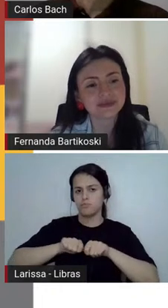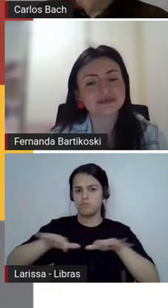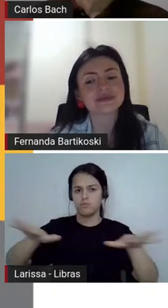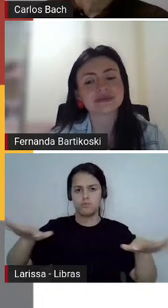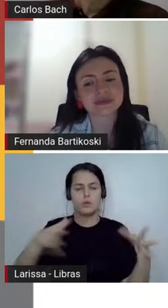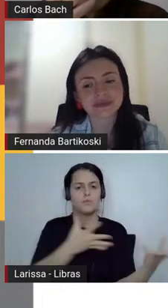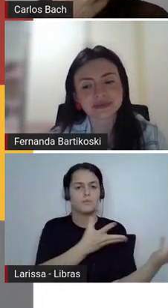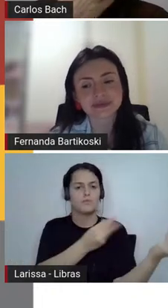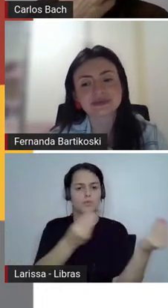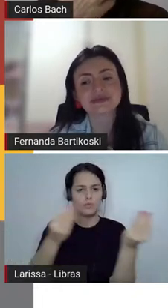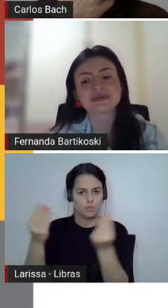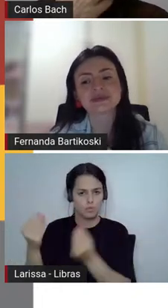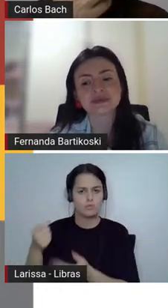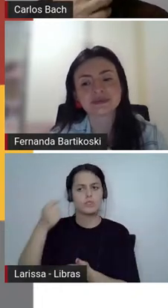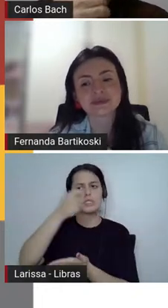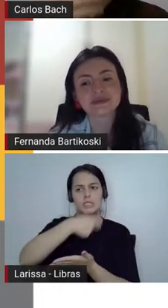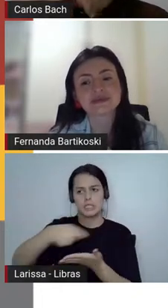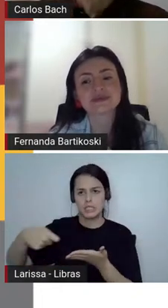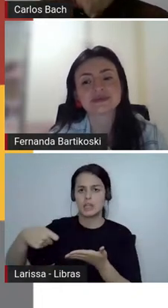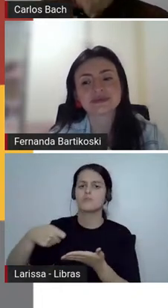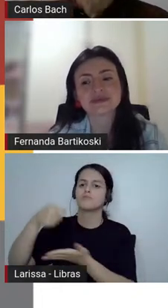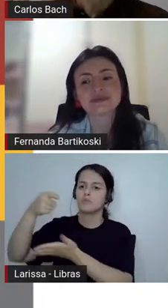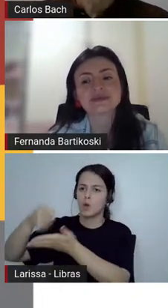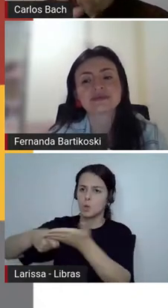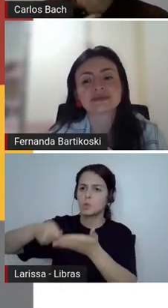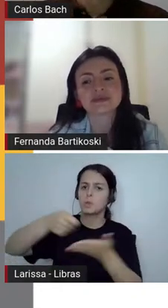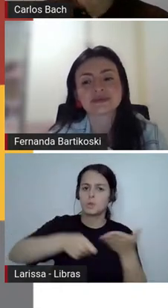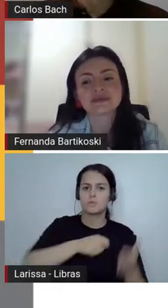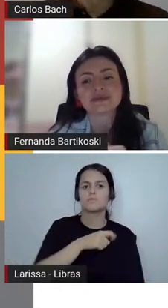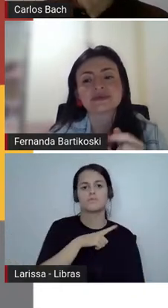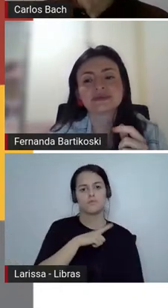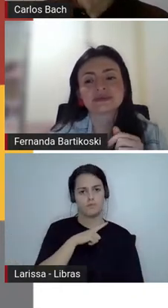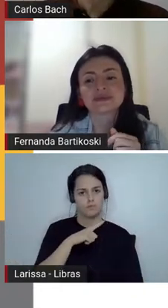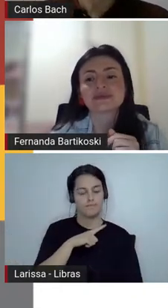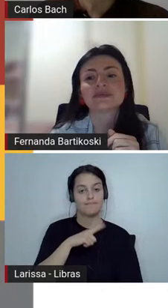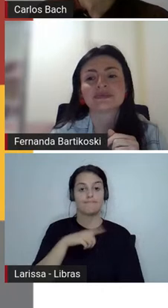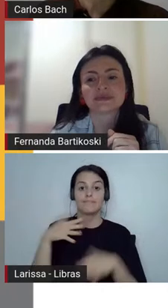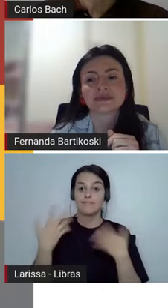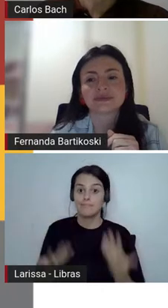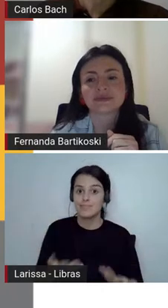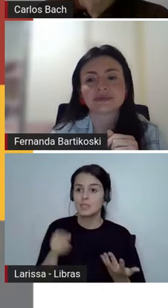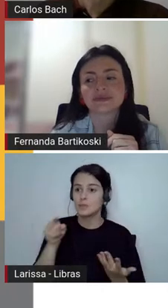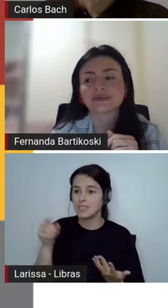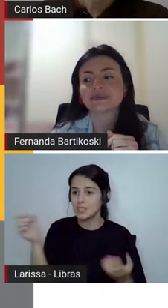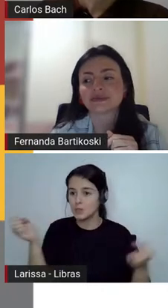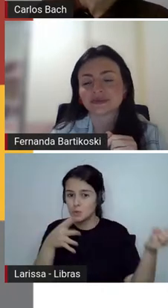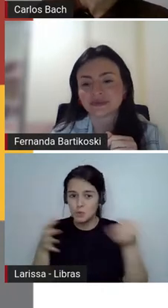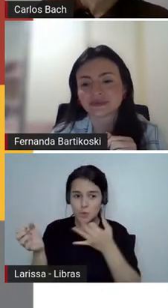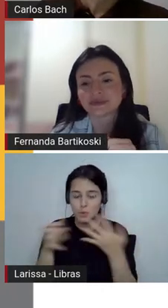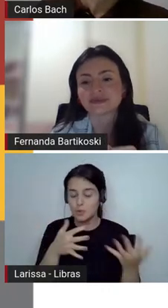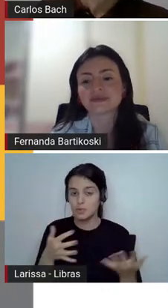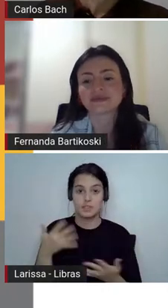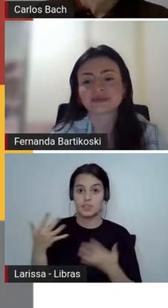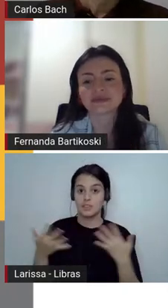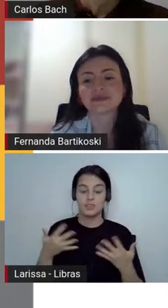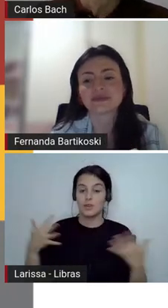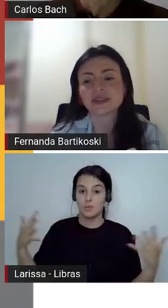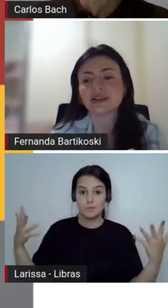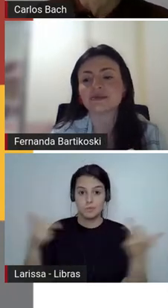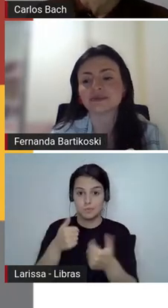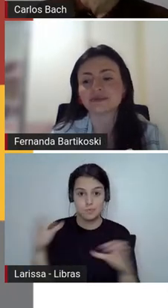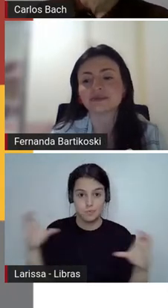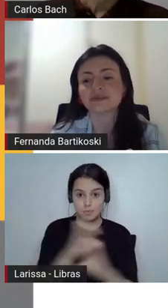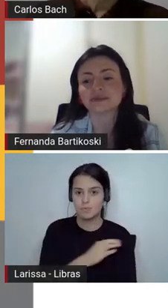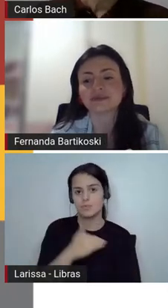crônica, né? Então, a gente vai lendo o que é possível e o que é viável, né? A gente não teria condições de ler